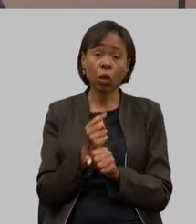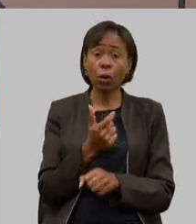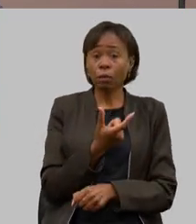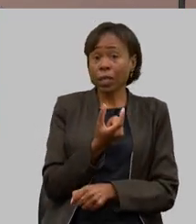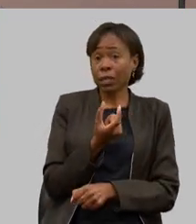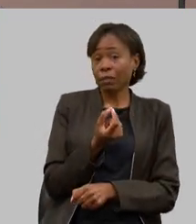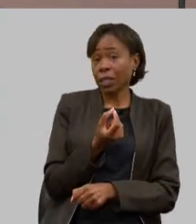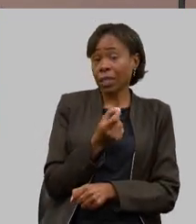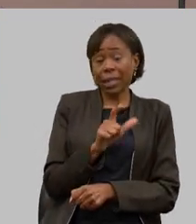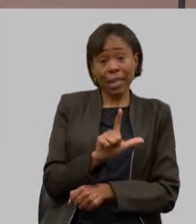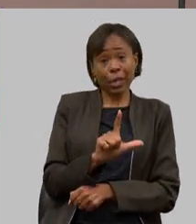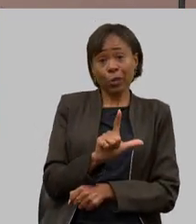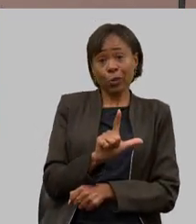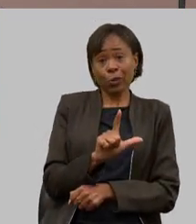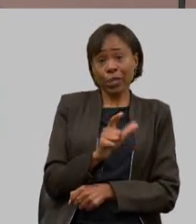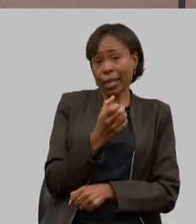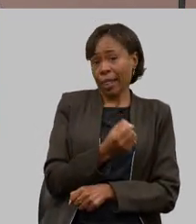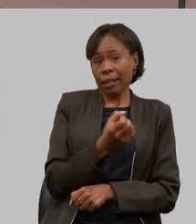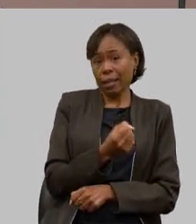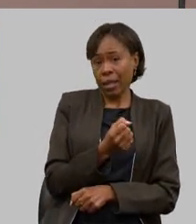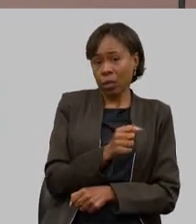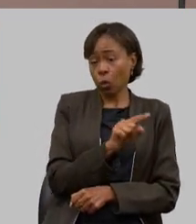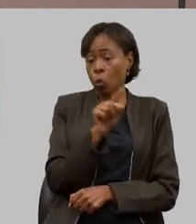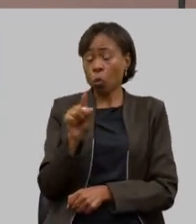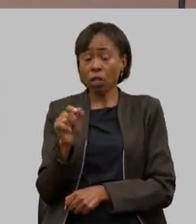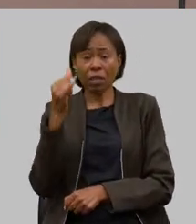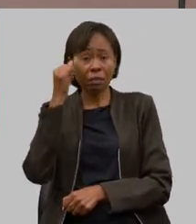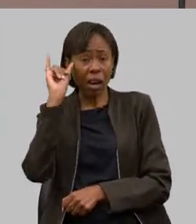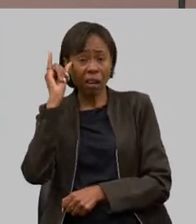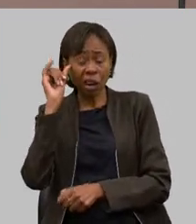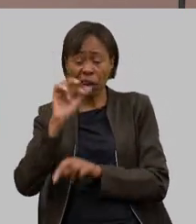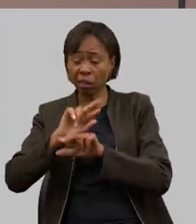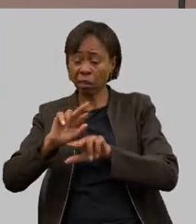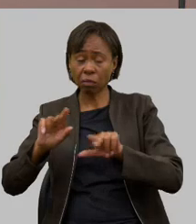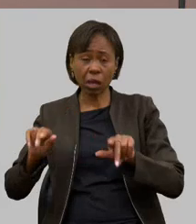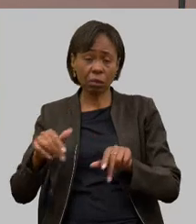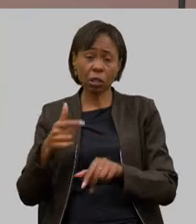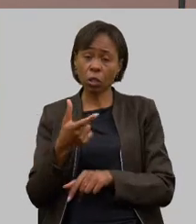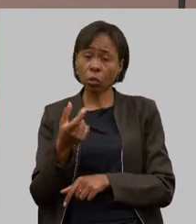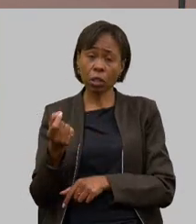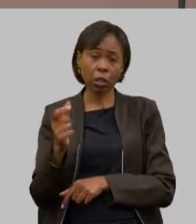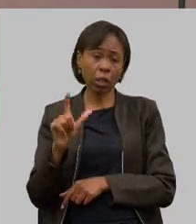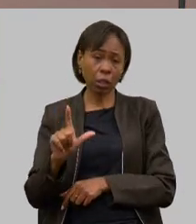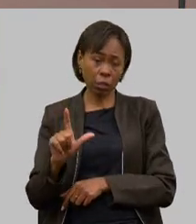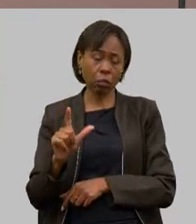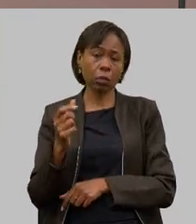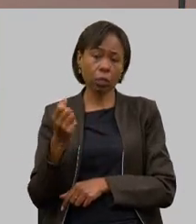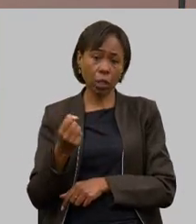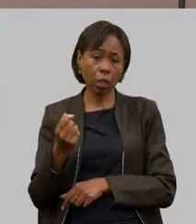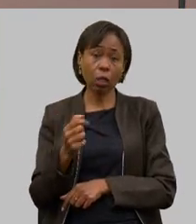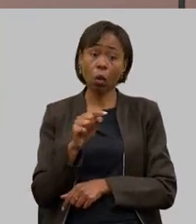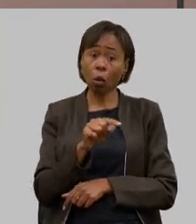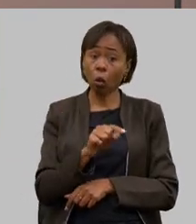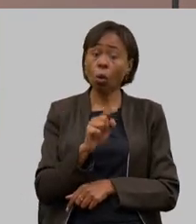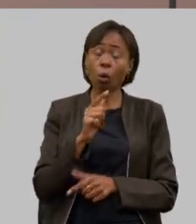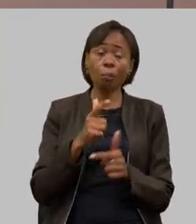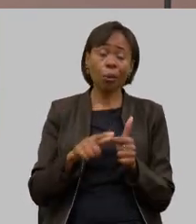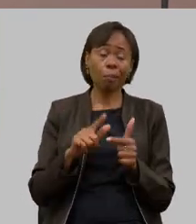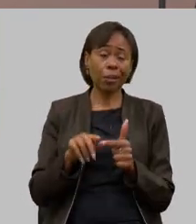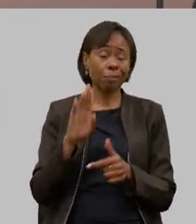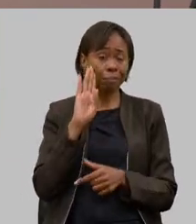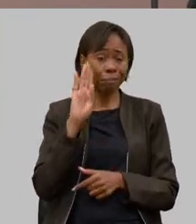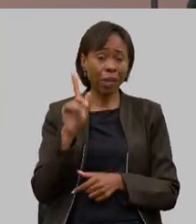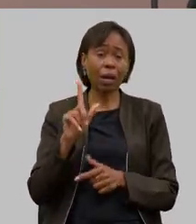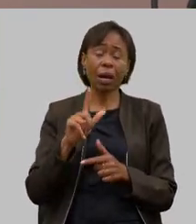tem 10 vacas no curral dando 200 litros de leite e um grande problema que nós temos hoje é a alimentação desses animais o nosso rebanho e o produtor